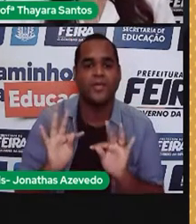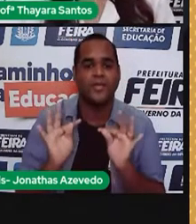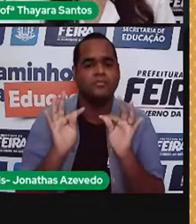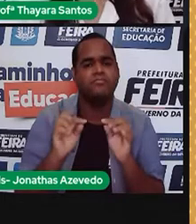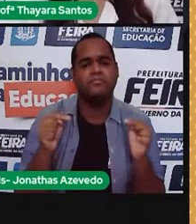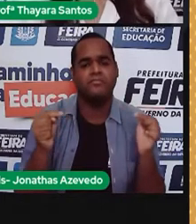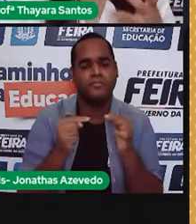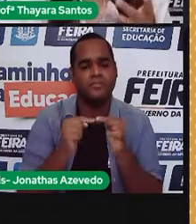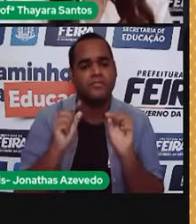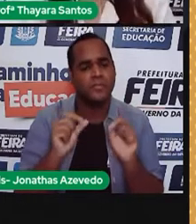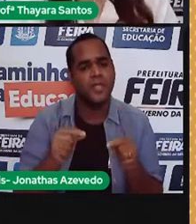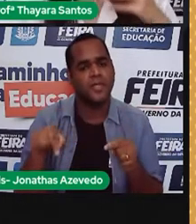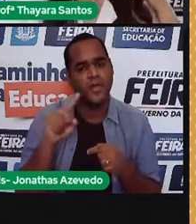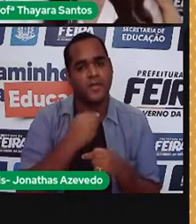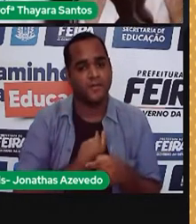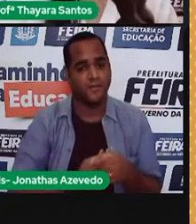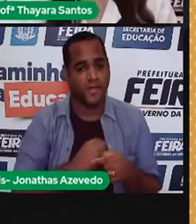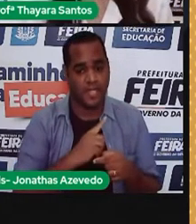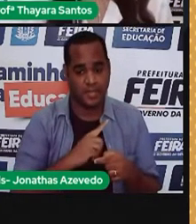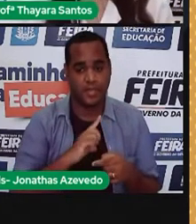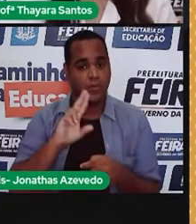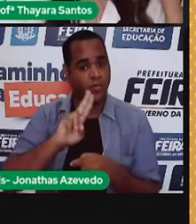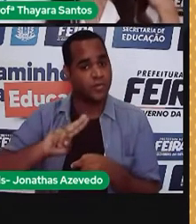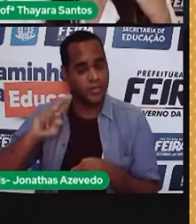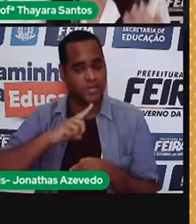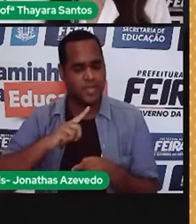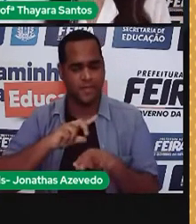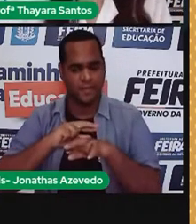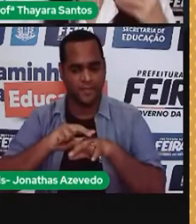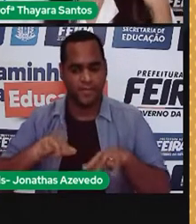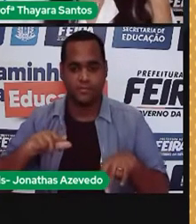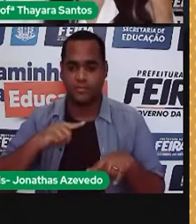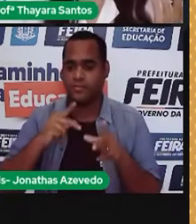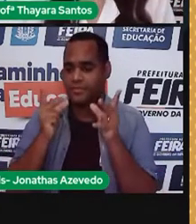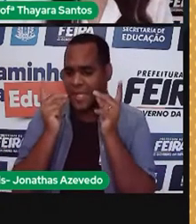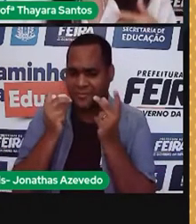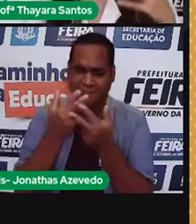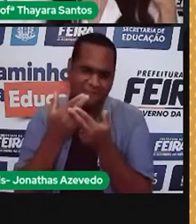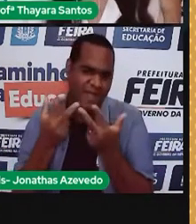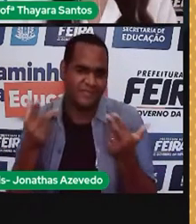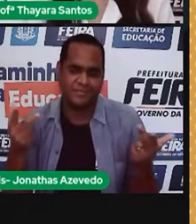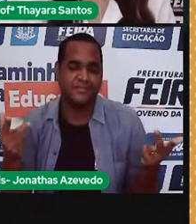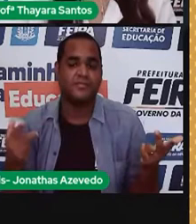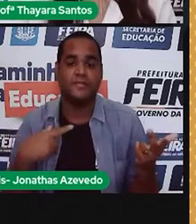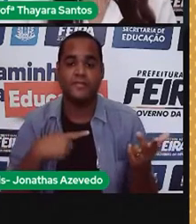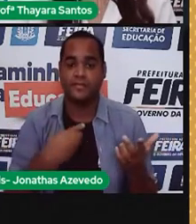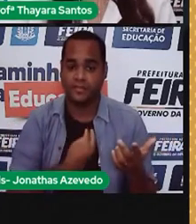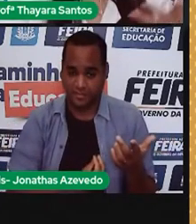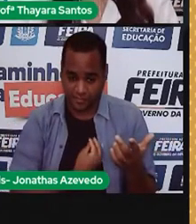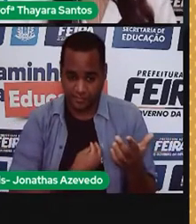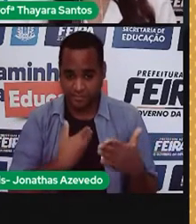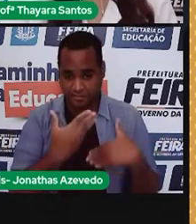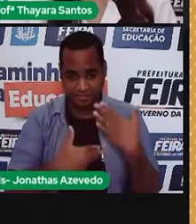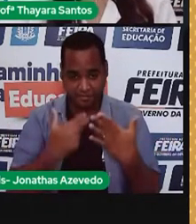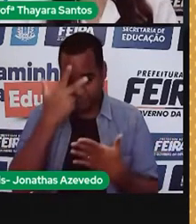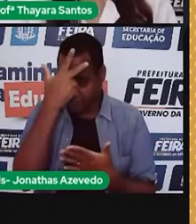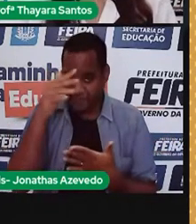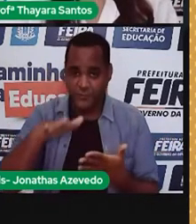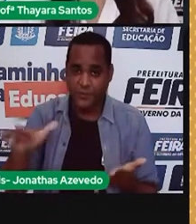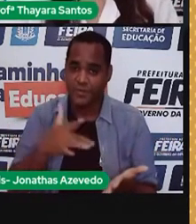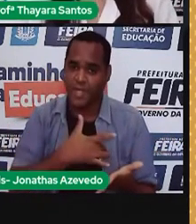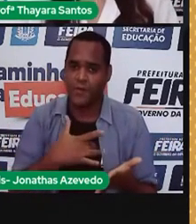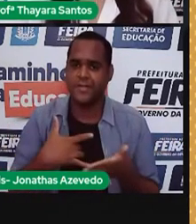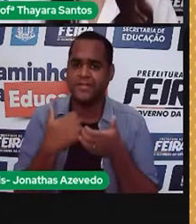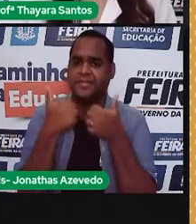biotecnologia tem tudo a ver com o uso de materiais sintéticos para melhorar a vida e a saúde das pessoas de uma forma geral.